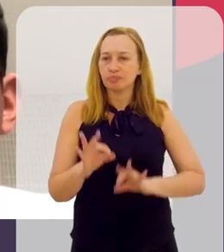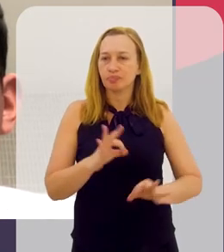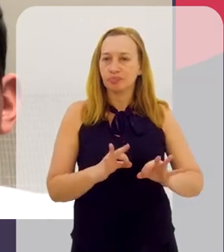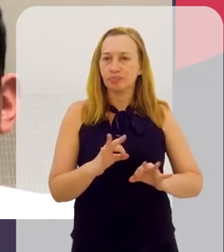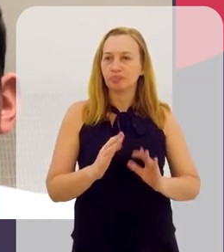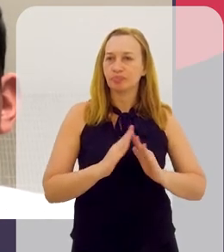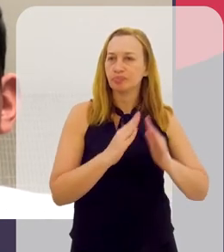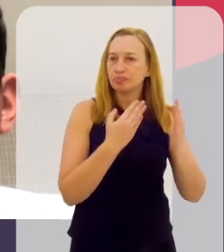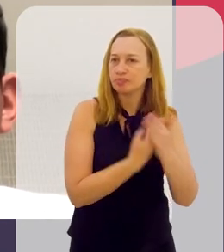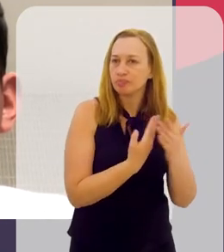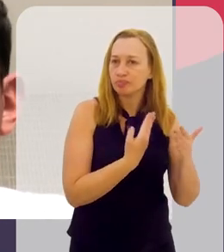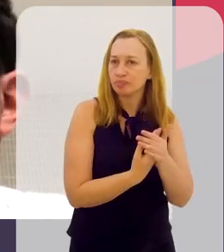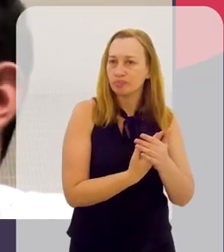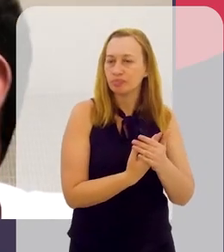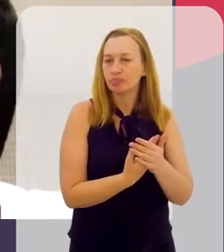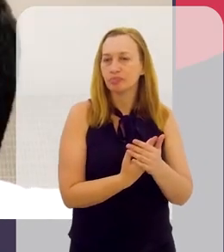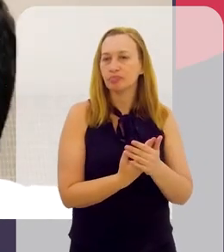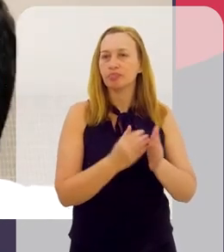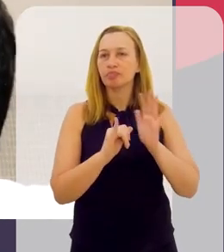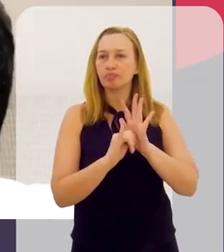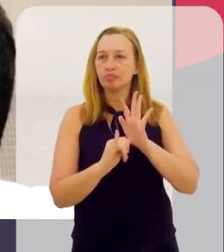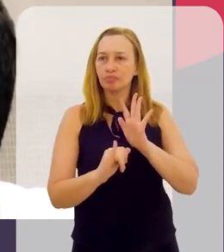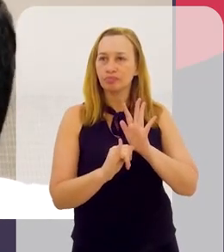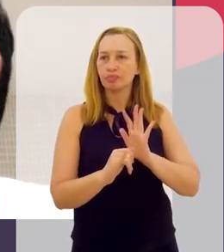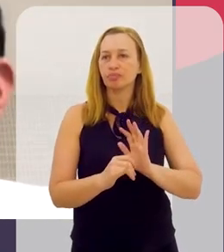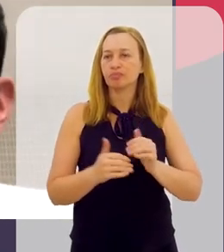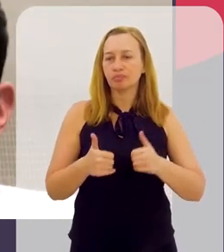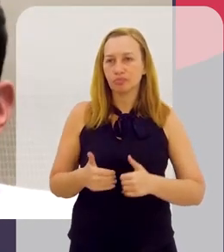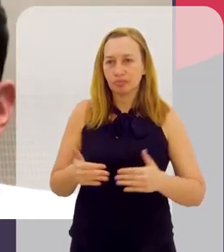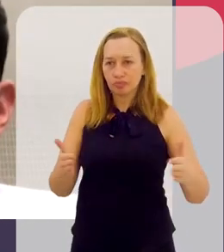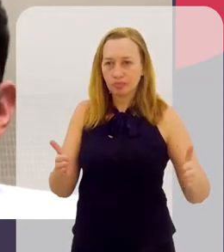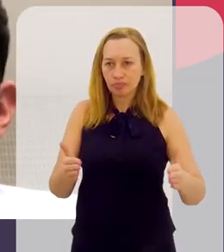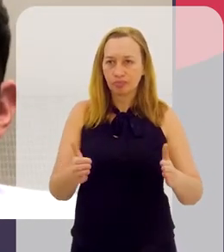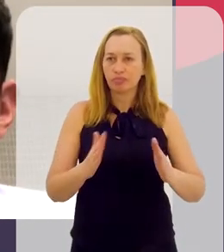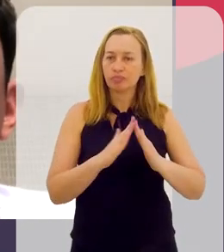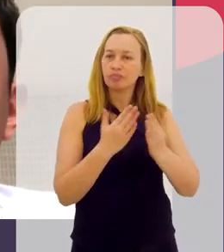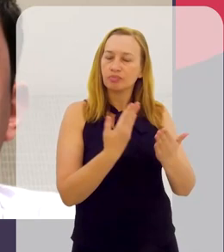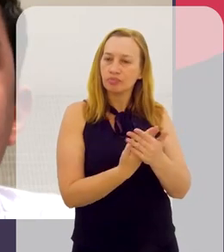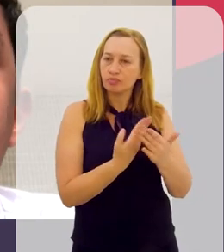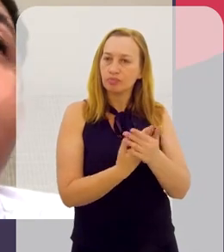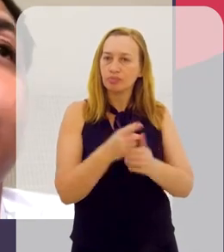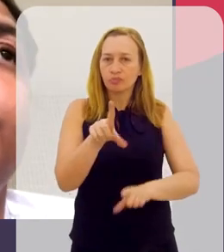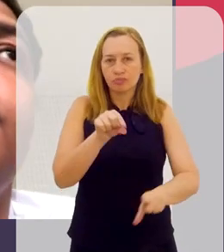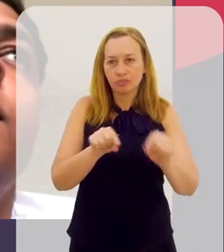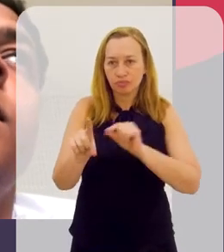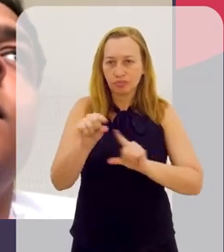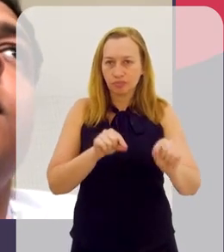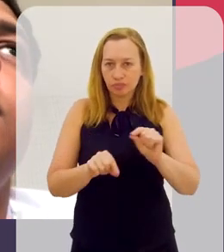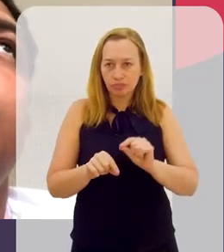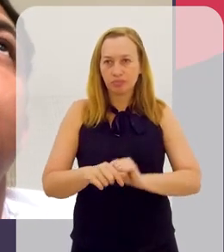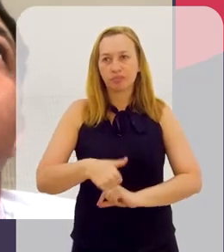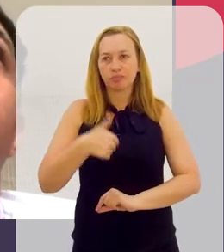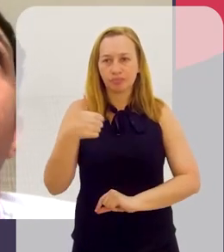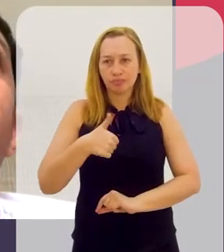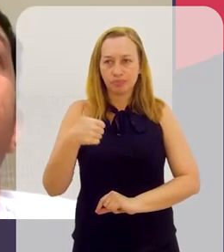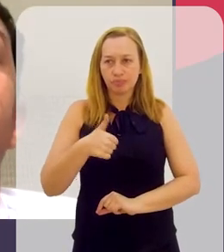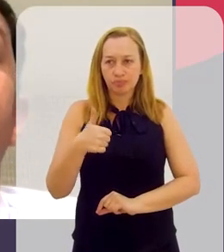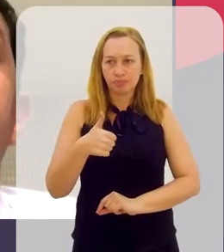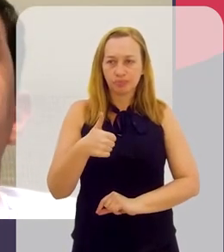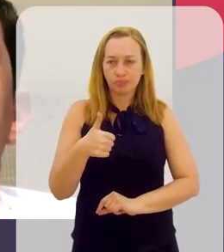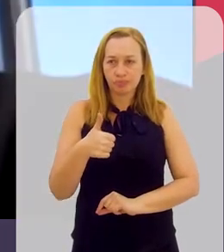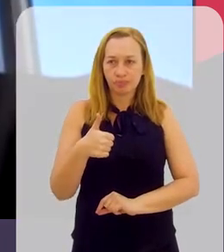o projeto foi através da escola, quando o edital foi aberto e a escola teve que fazer a seleção primeiro